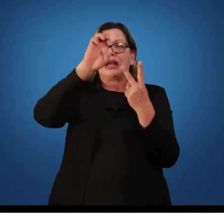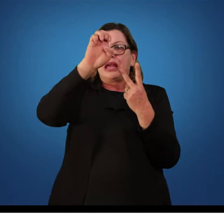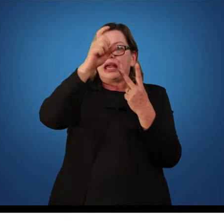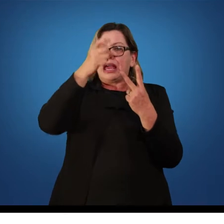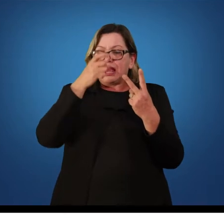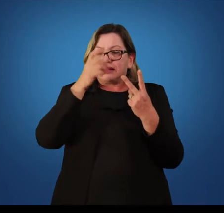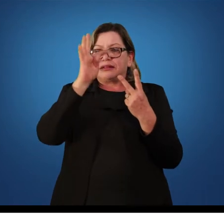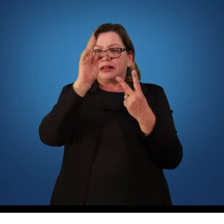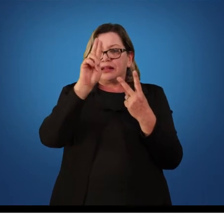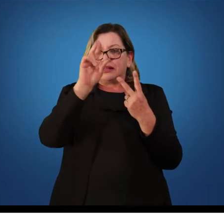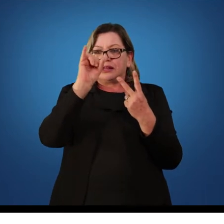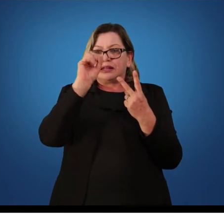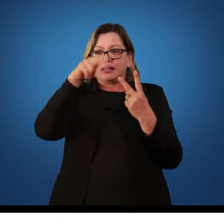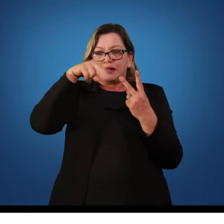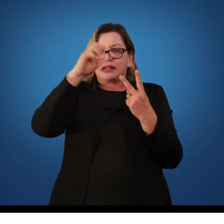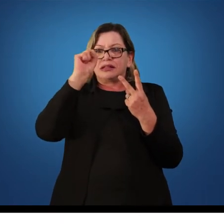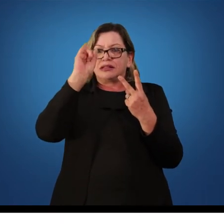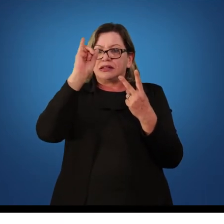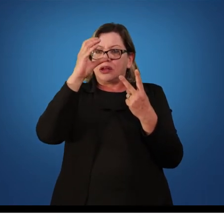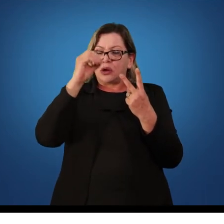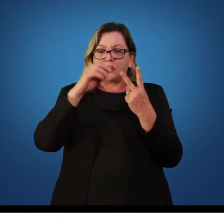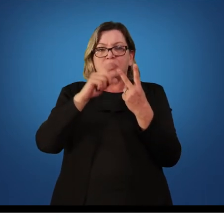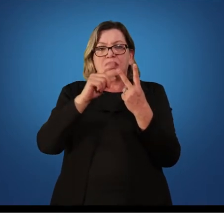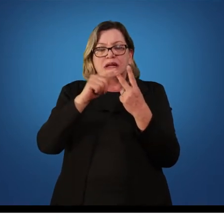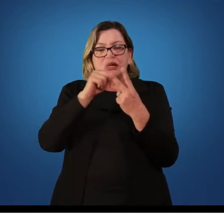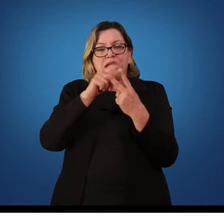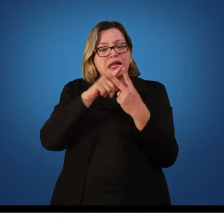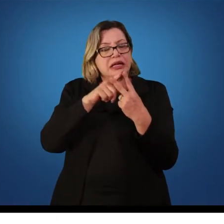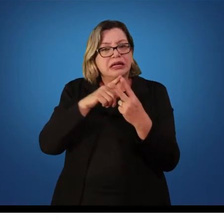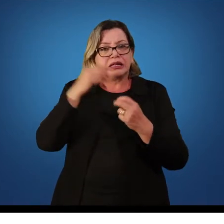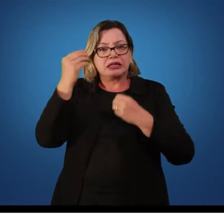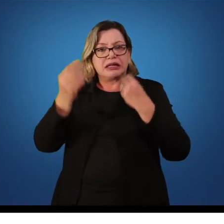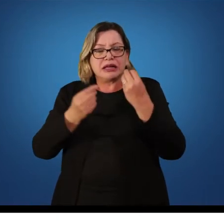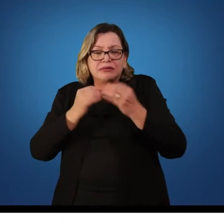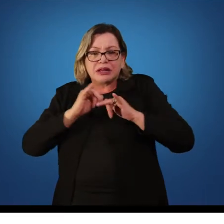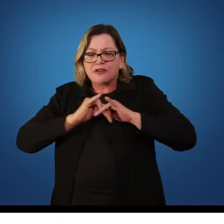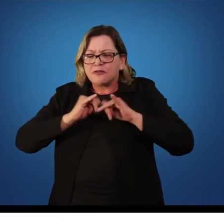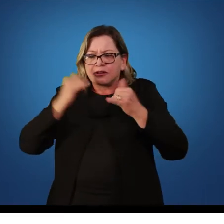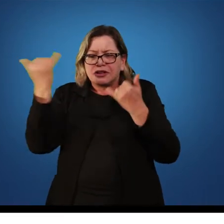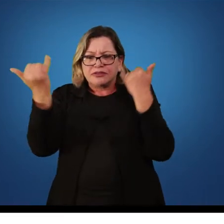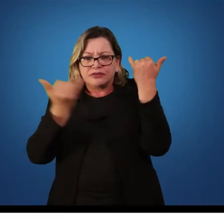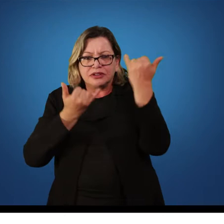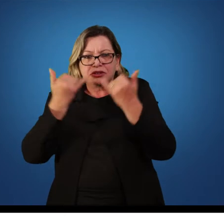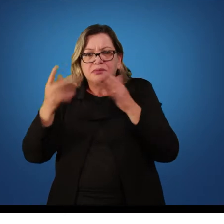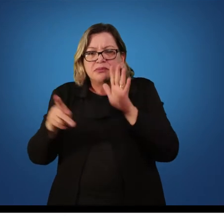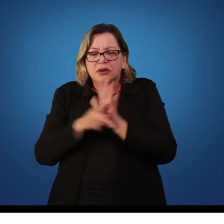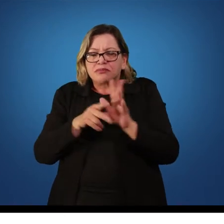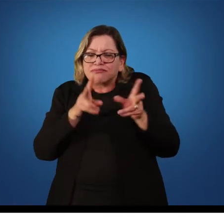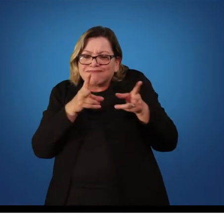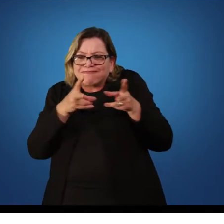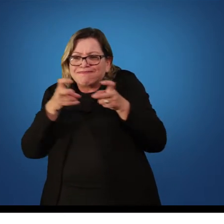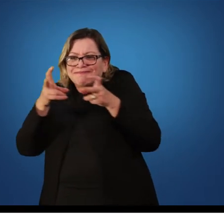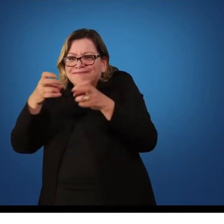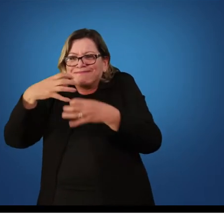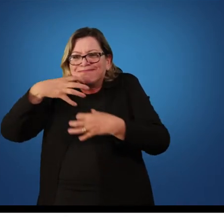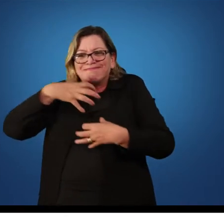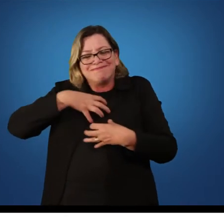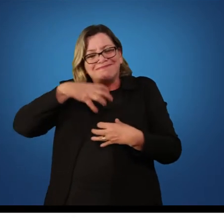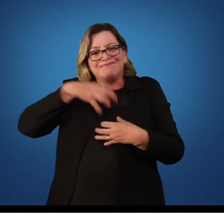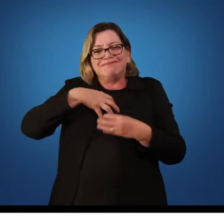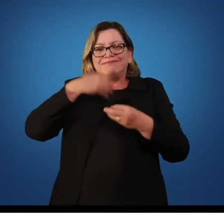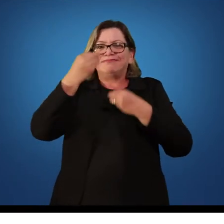intrínseco é aquela fonte de informação proveniente do sistema perceptivo sensorial